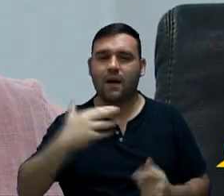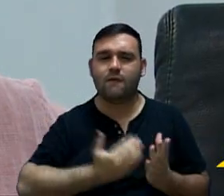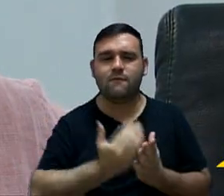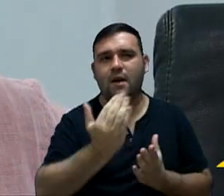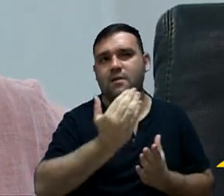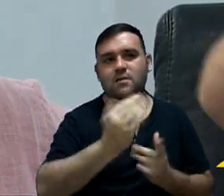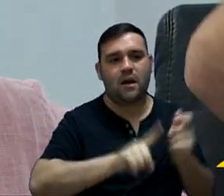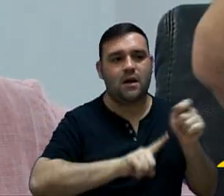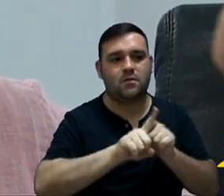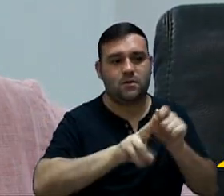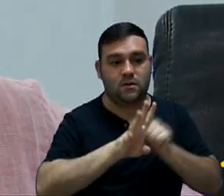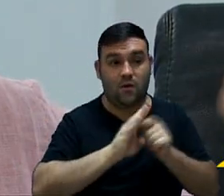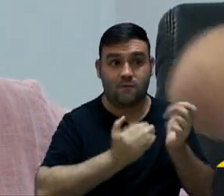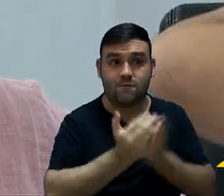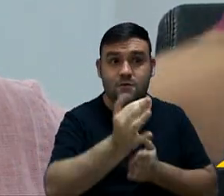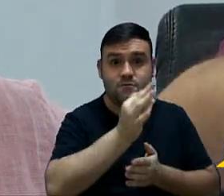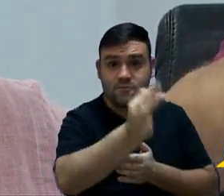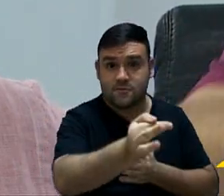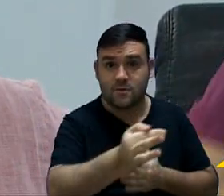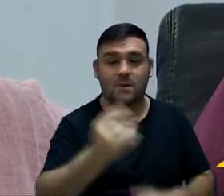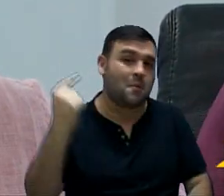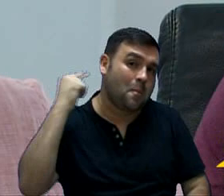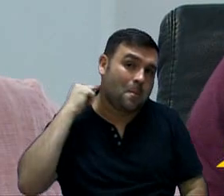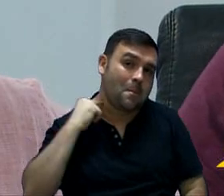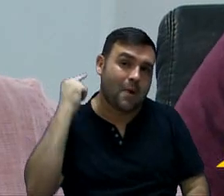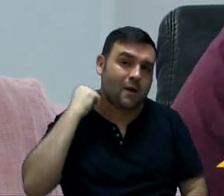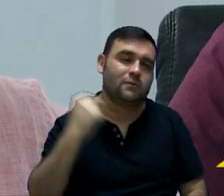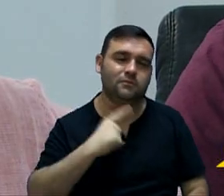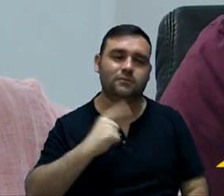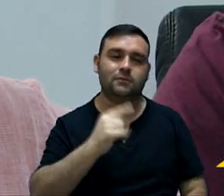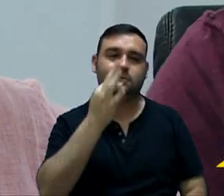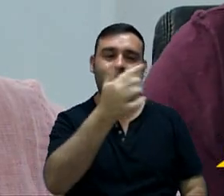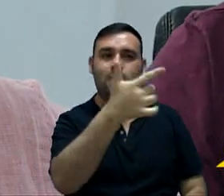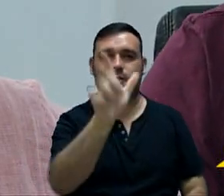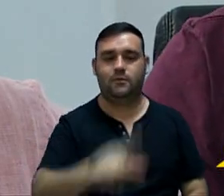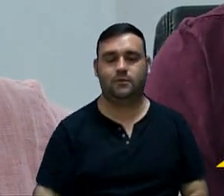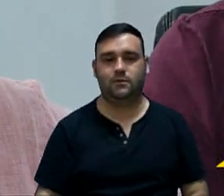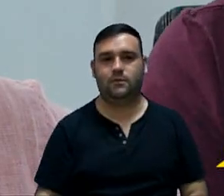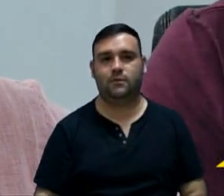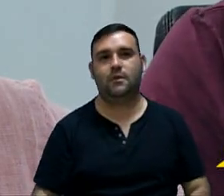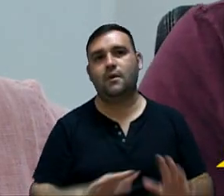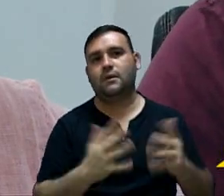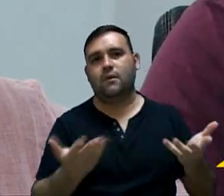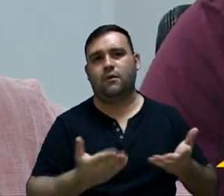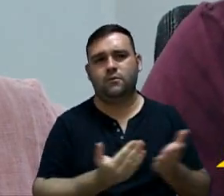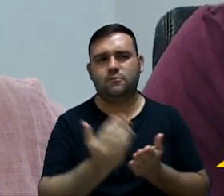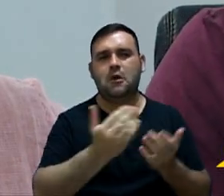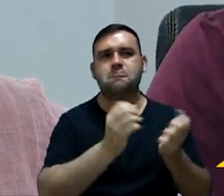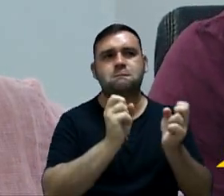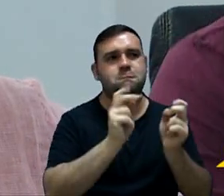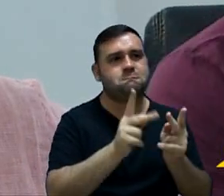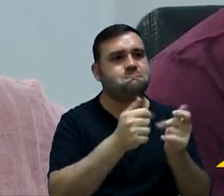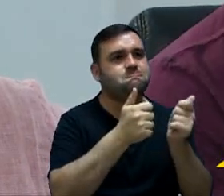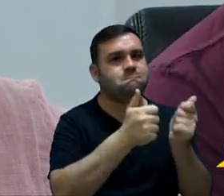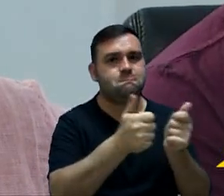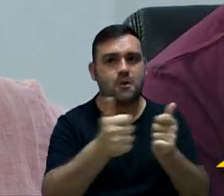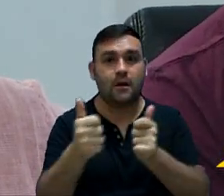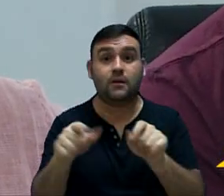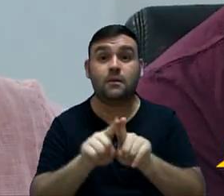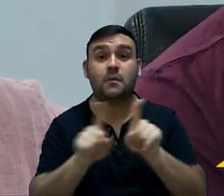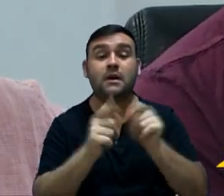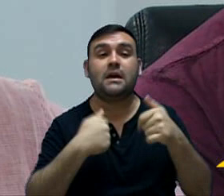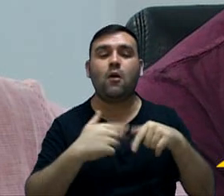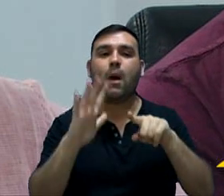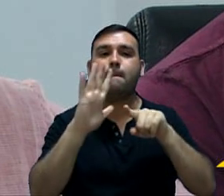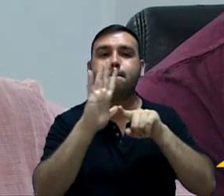um quadrimestre. Só em maio que vai chegar a próxima. Então, a princípio, está tudo ok. E eu queria